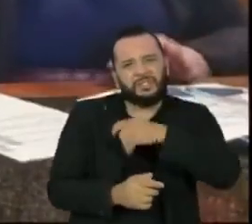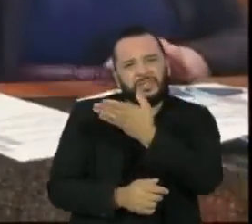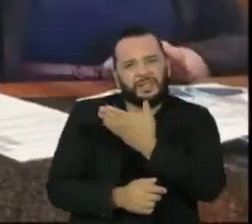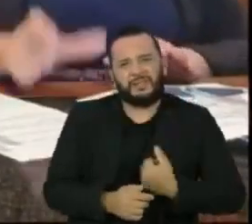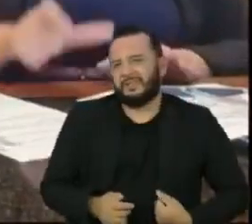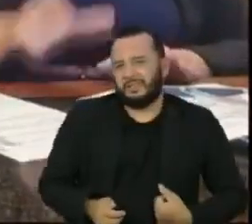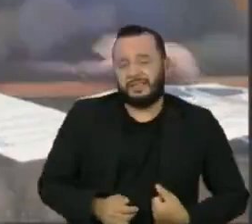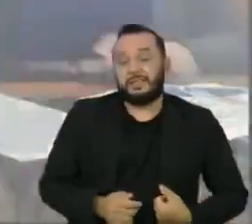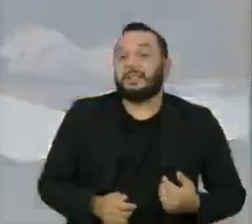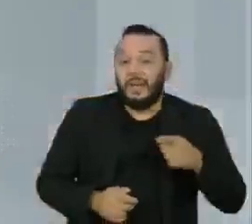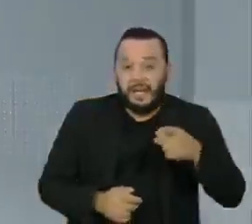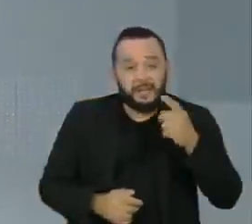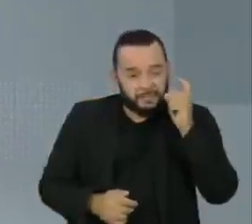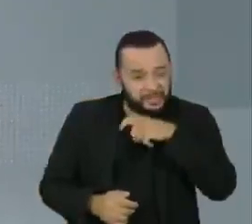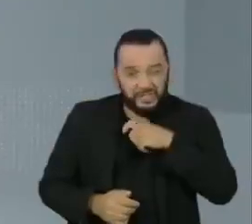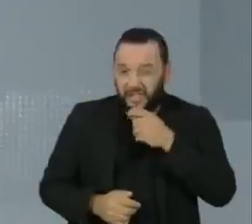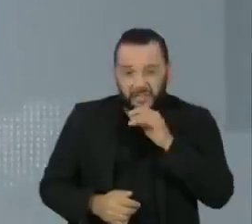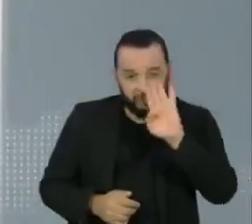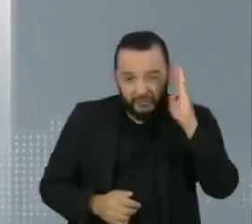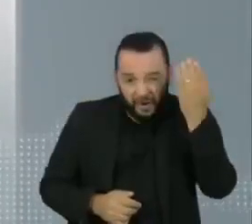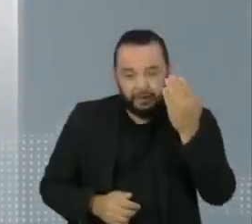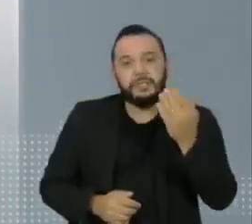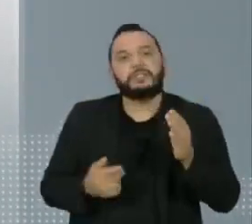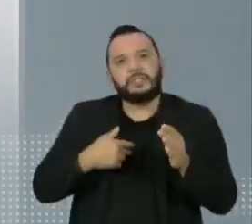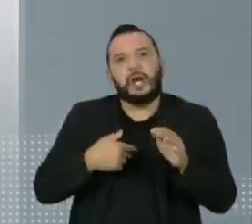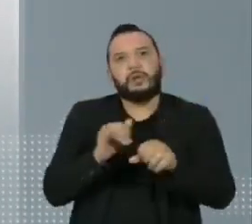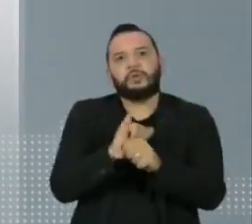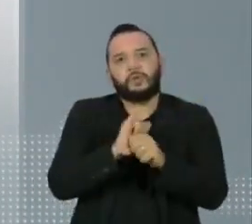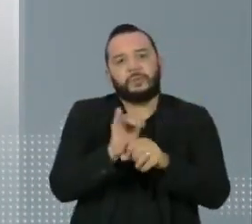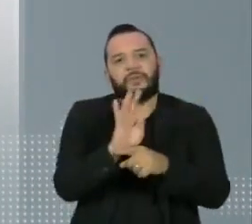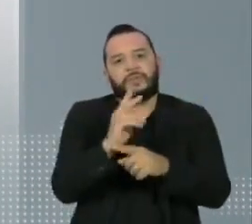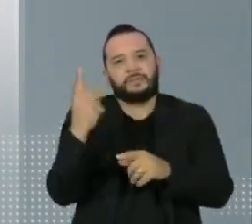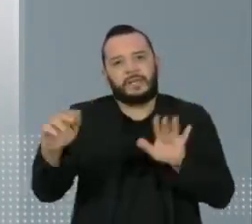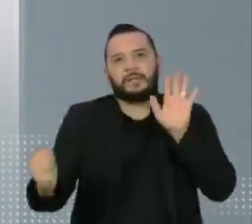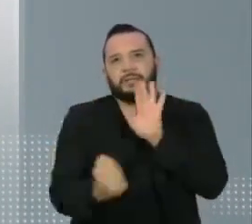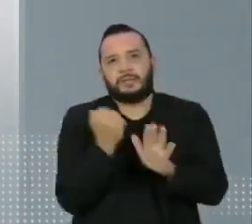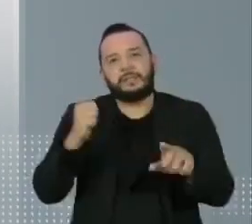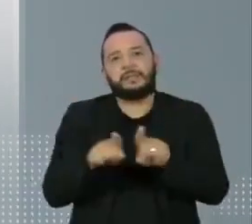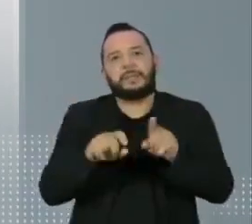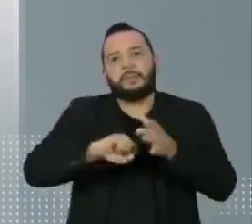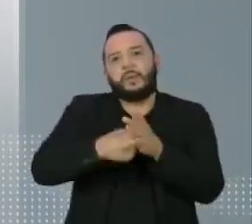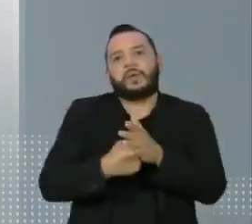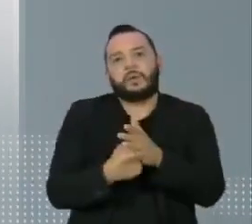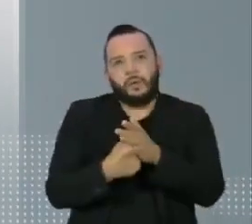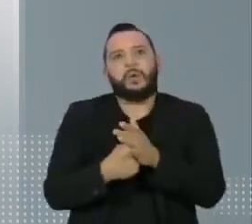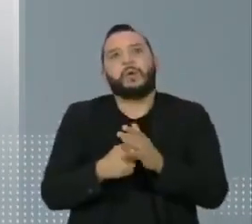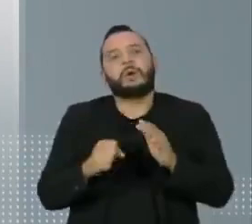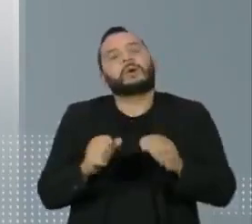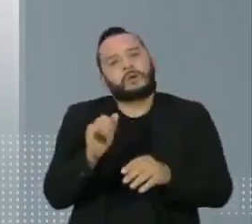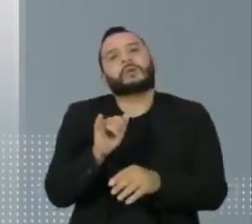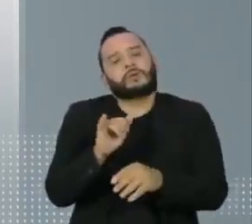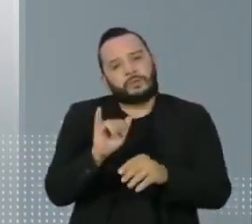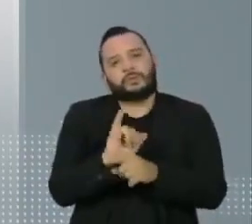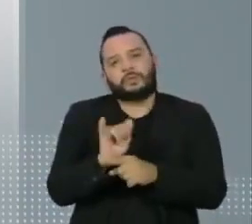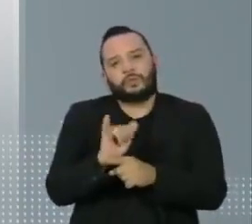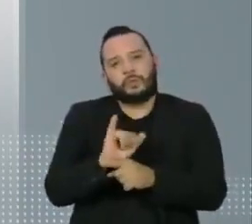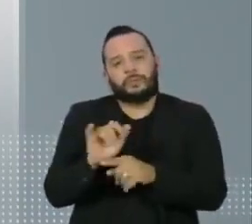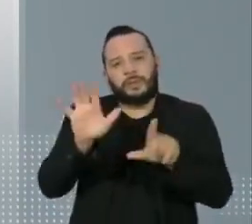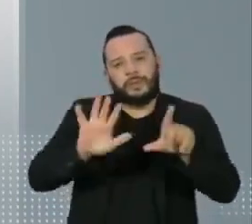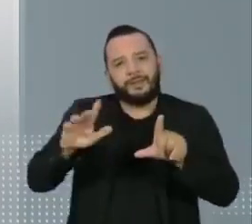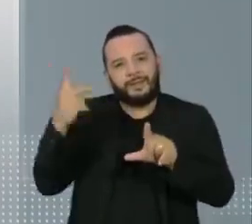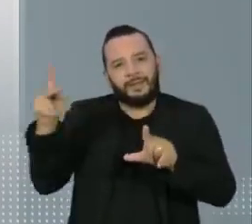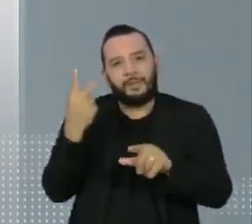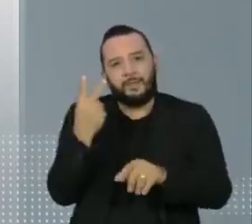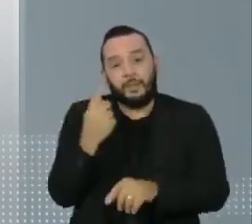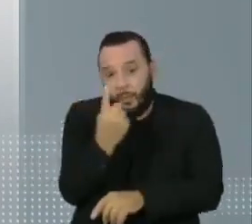dessa notícia falsa, o YouTube tirou a live do ar e suspendeu o canal do presidente por uma semana. Segundo a plataforma, a live viola